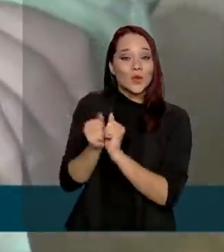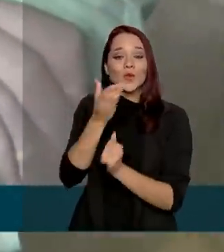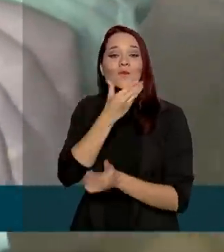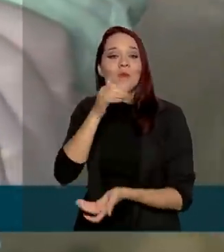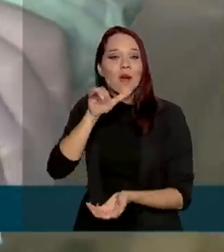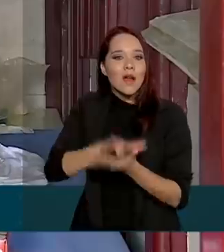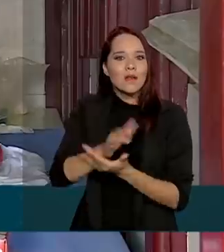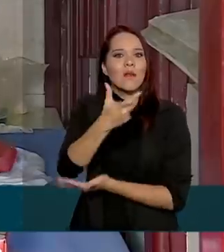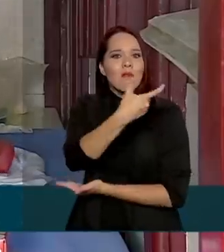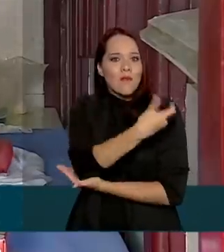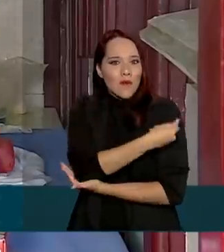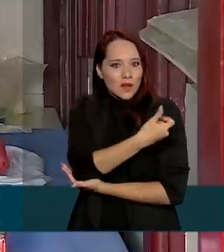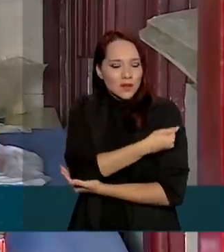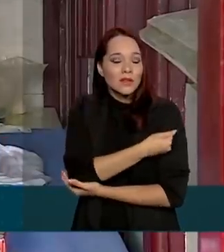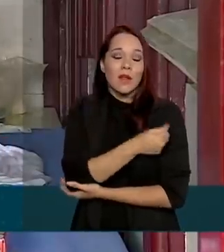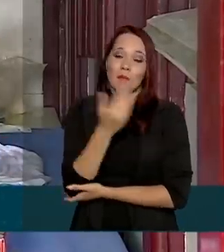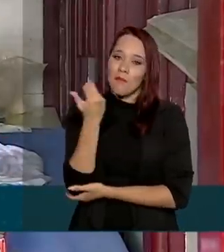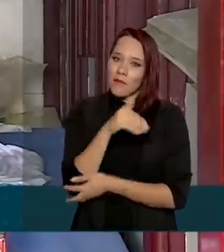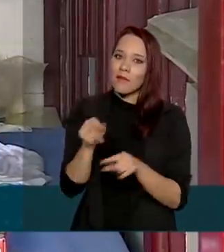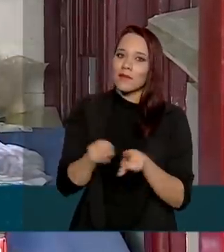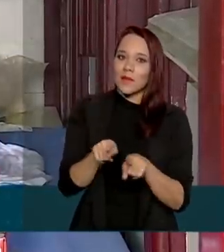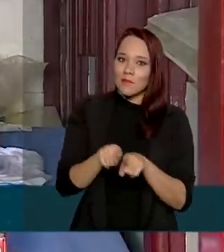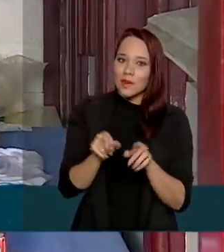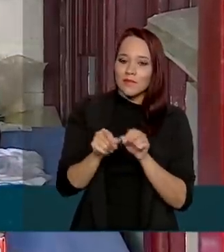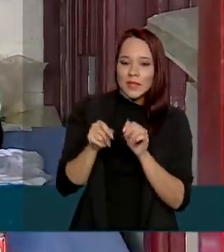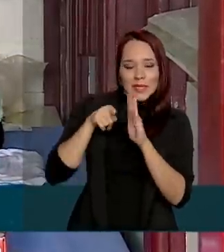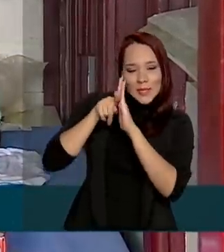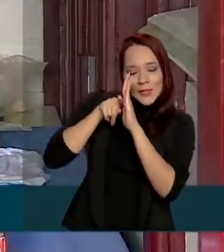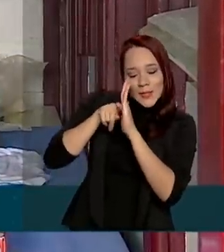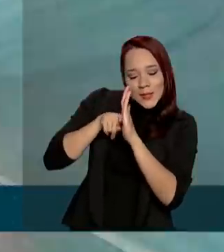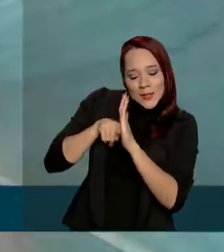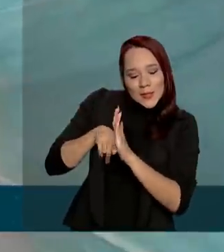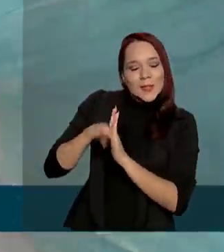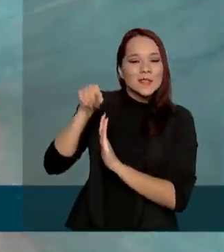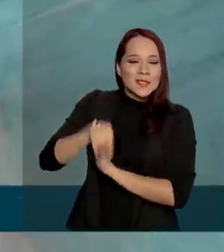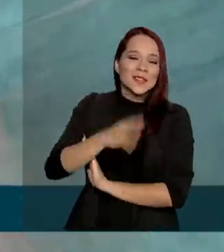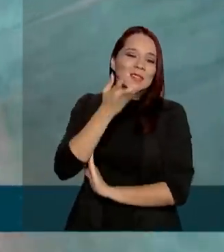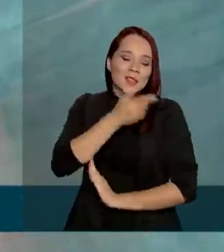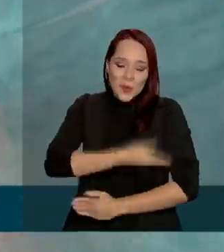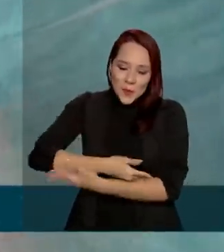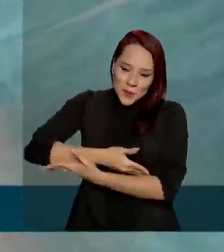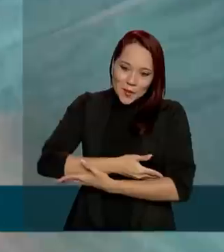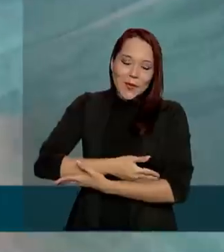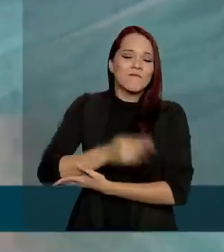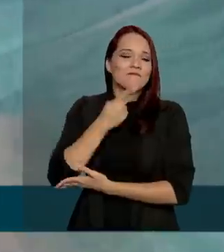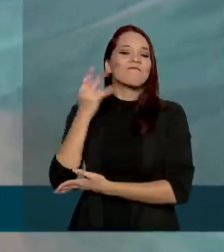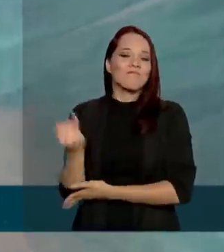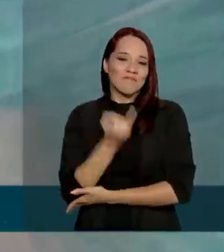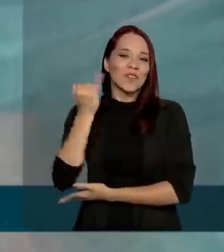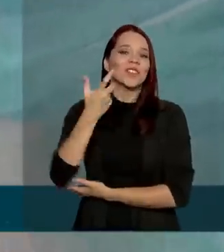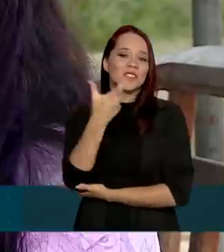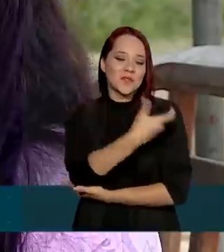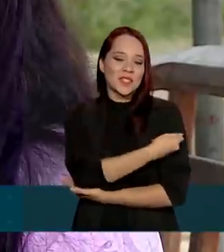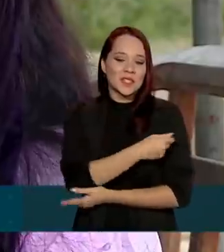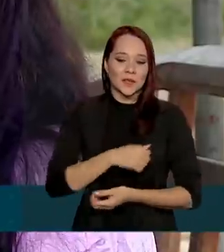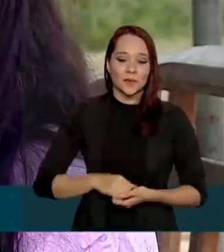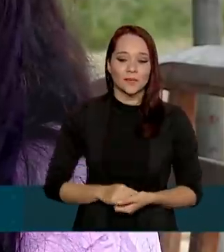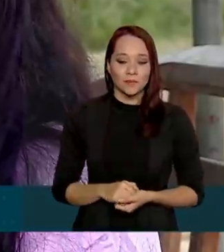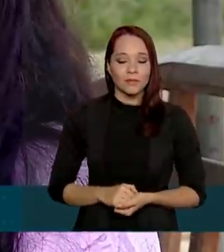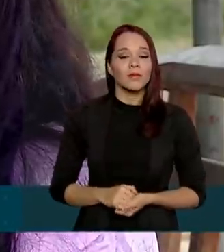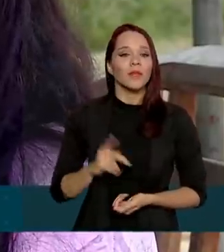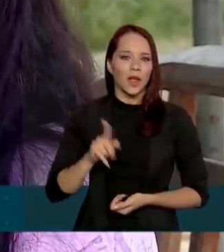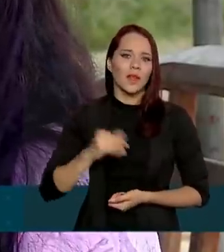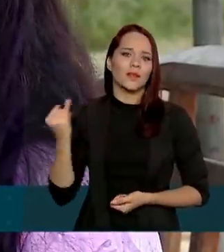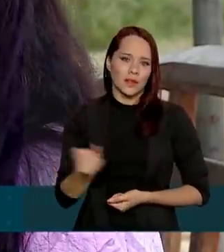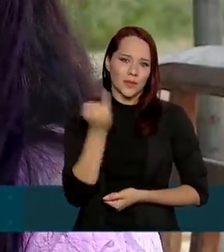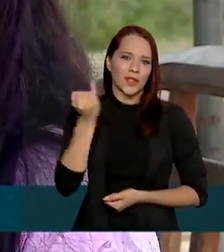filhos se vacinar e aproveitou para fazer os primeiros exames no pequeno e defende a importância da vacinação. É importante para